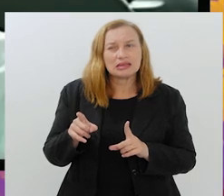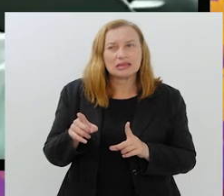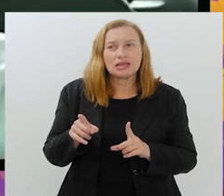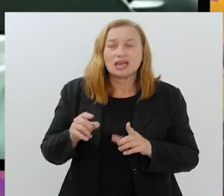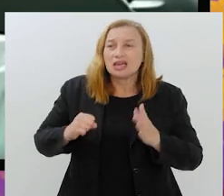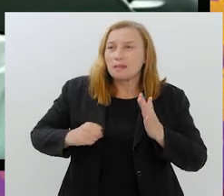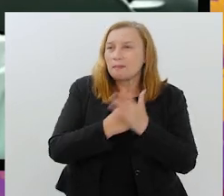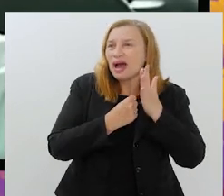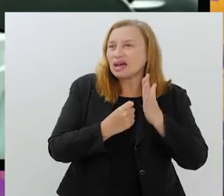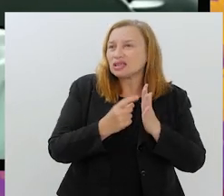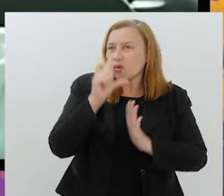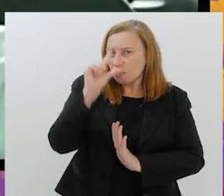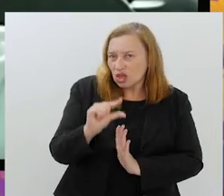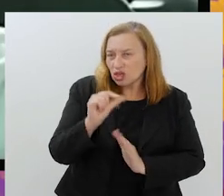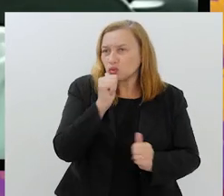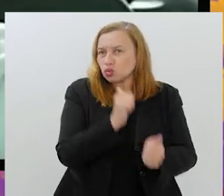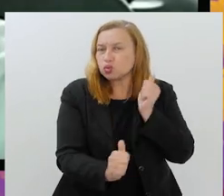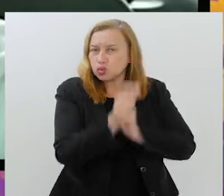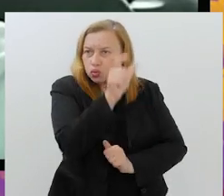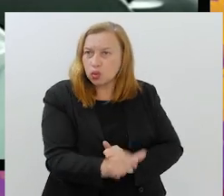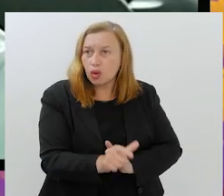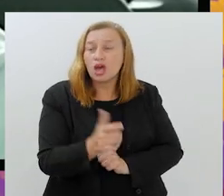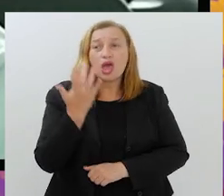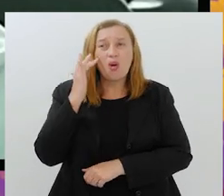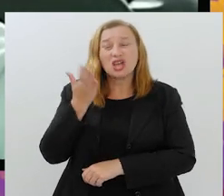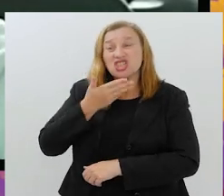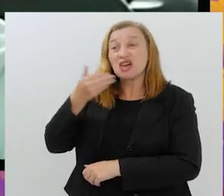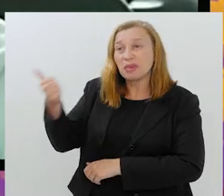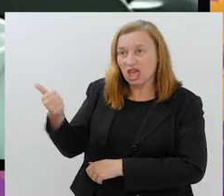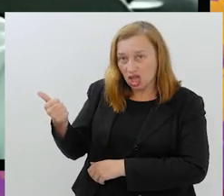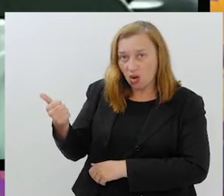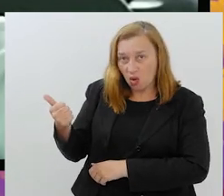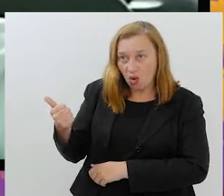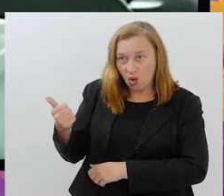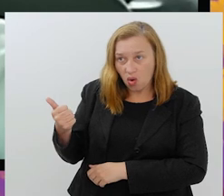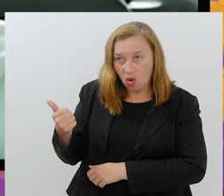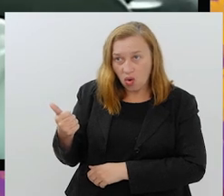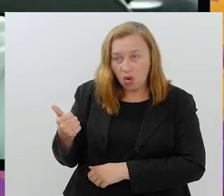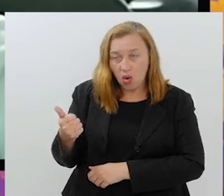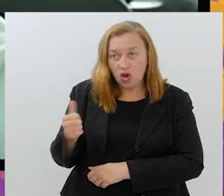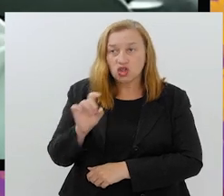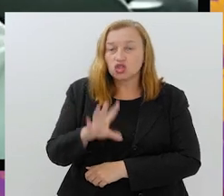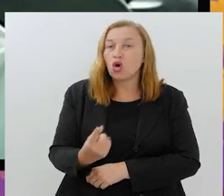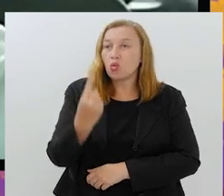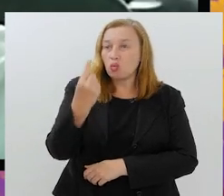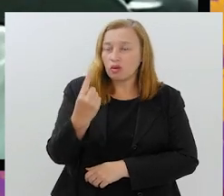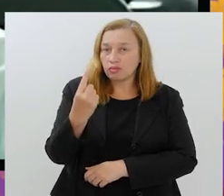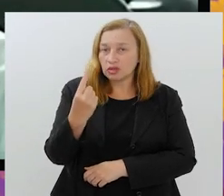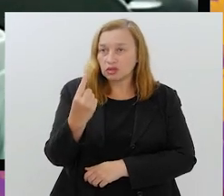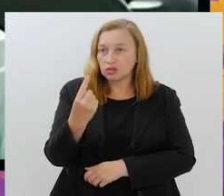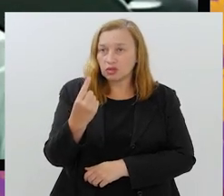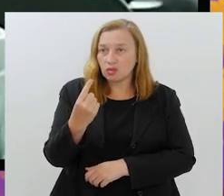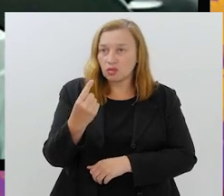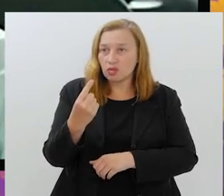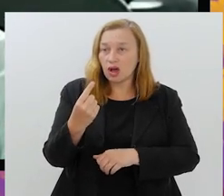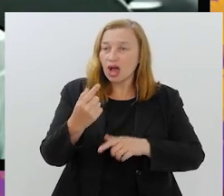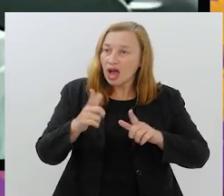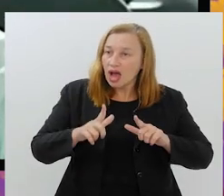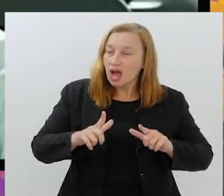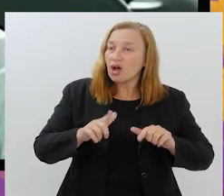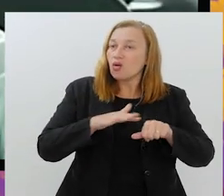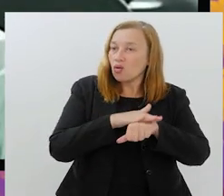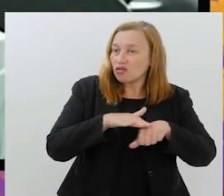impacta pouco nos jogadores e até acho que para os jogadores é melhor, mal bem, lidar uma pessoa só. Agora, politicamente,